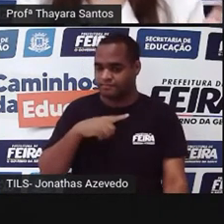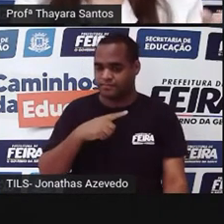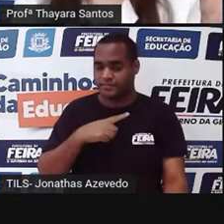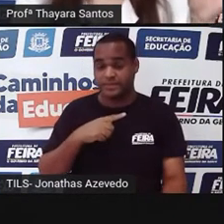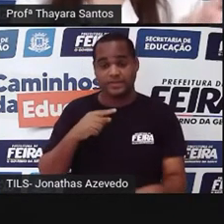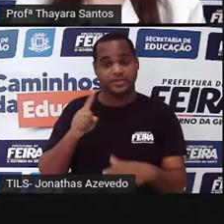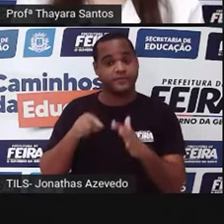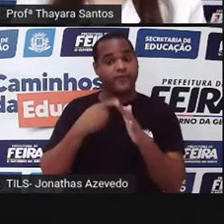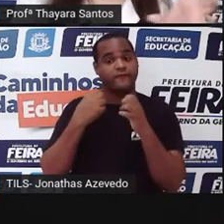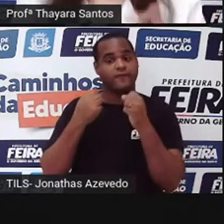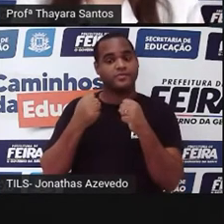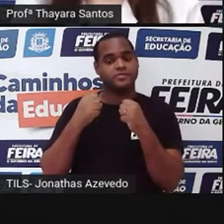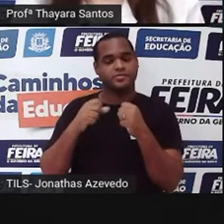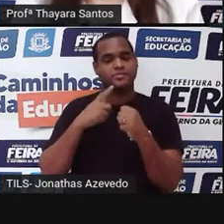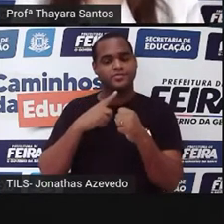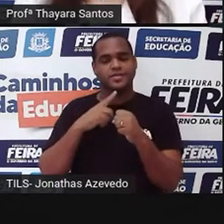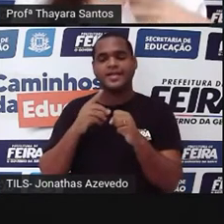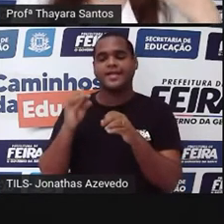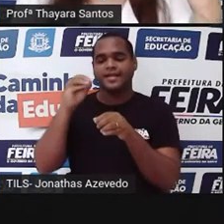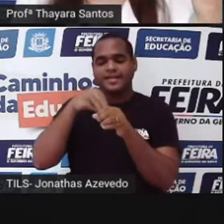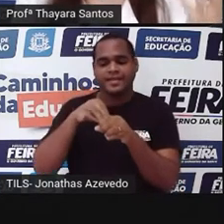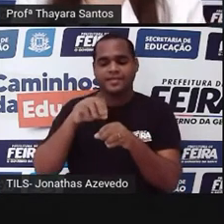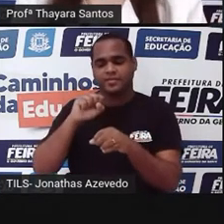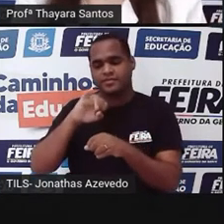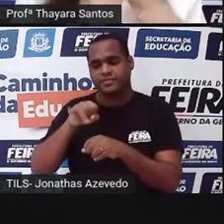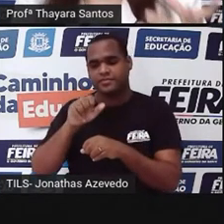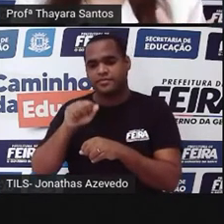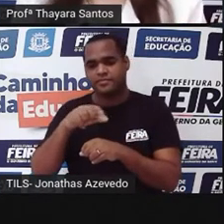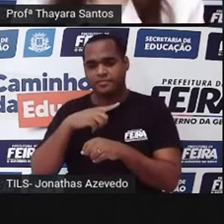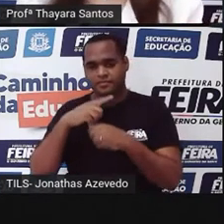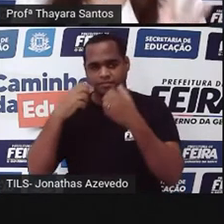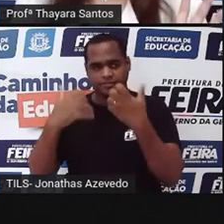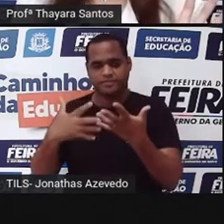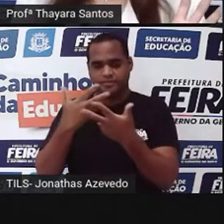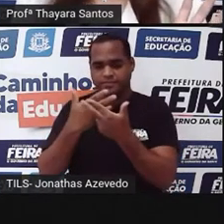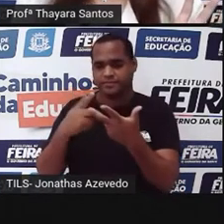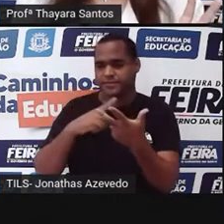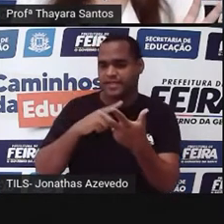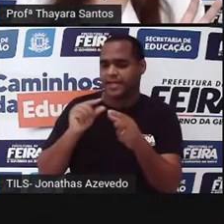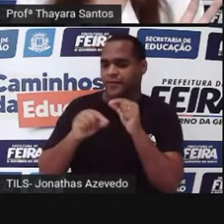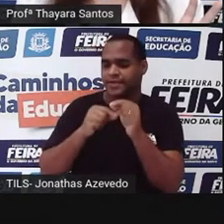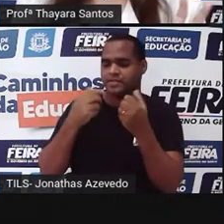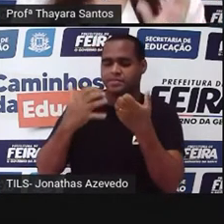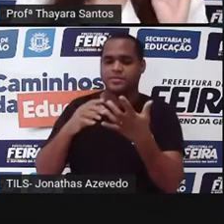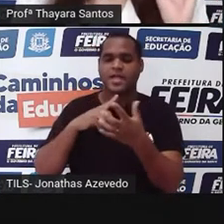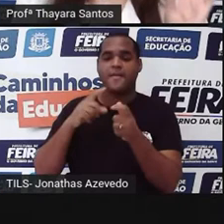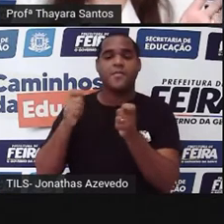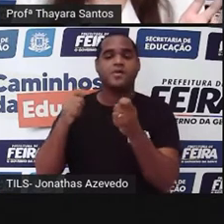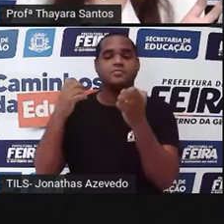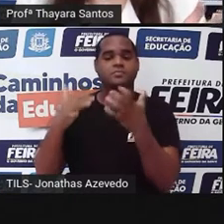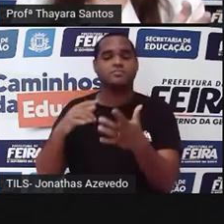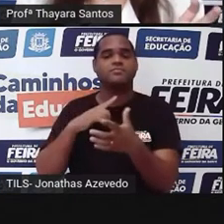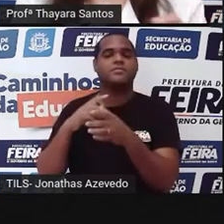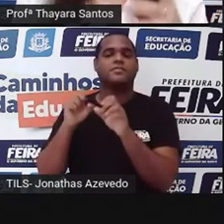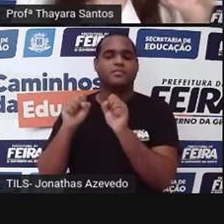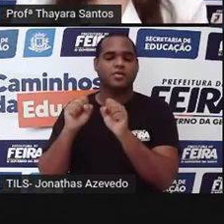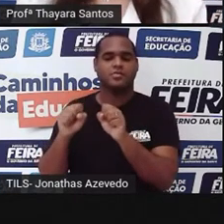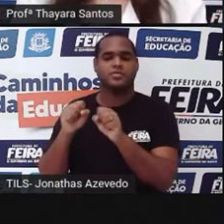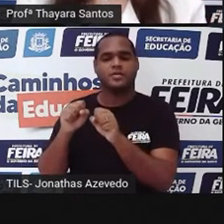à praga, introduziu na soja. Com isso, desenvolveram sojas que não eram atacadas por esses